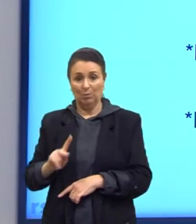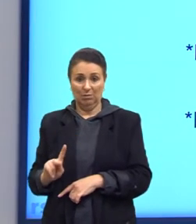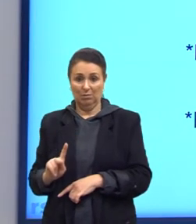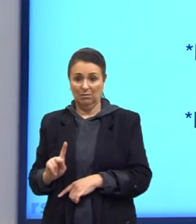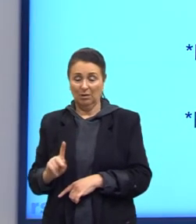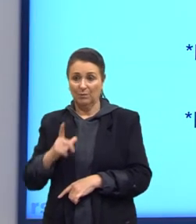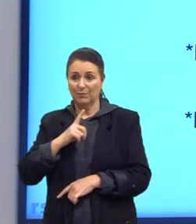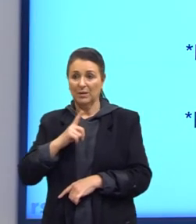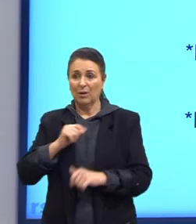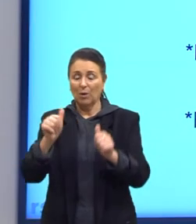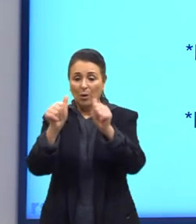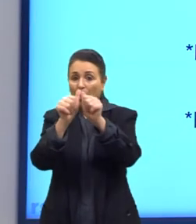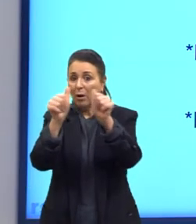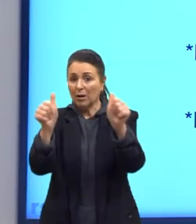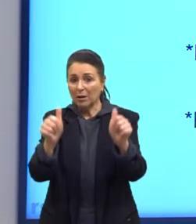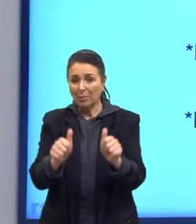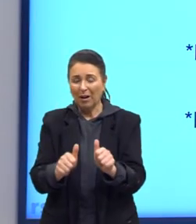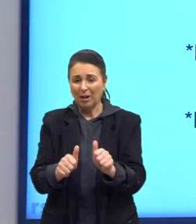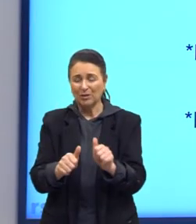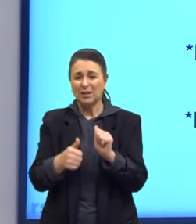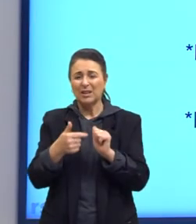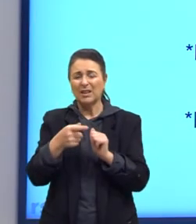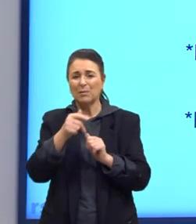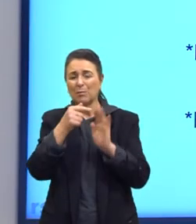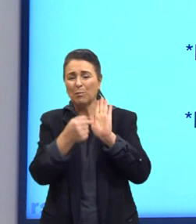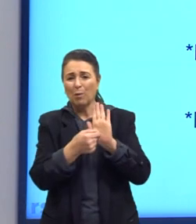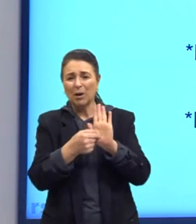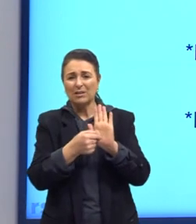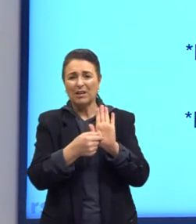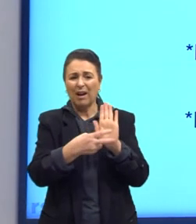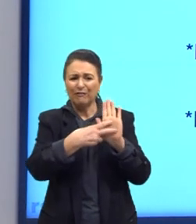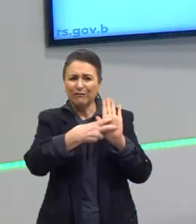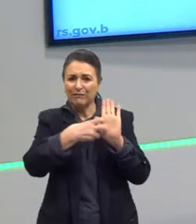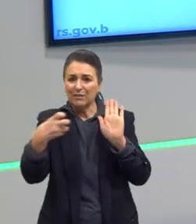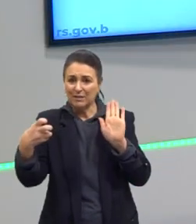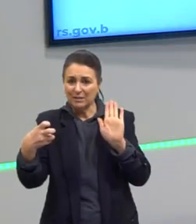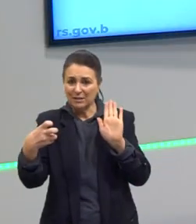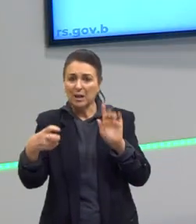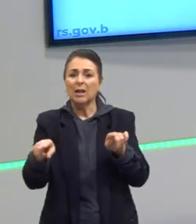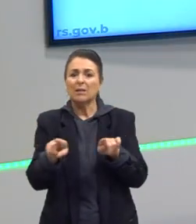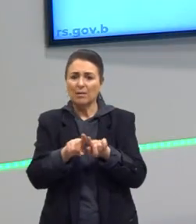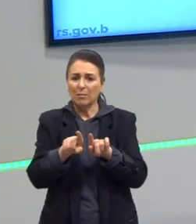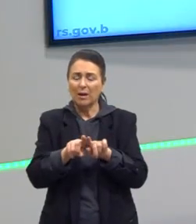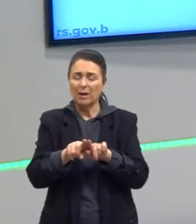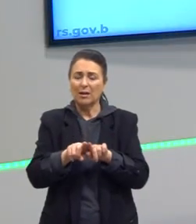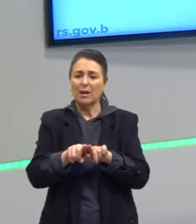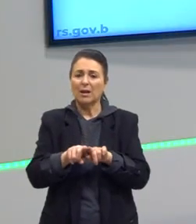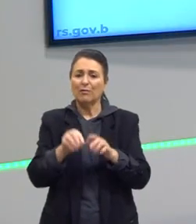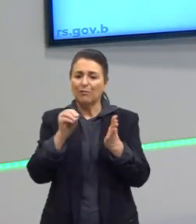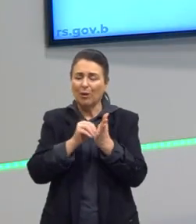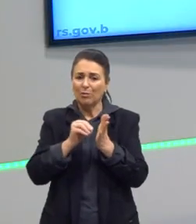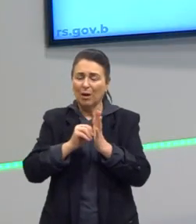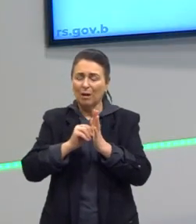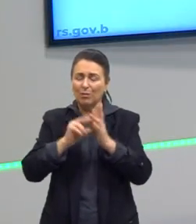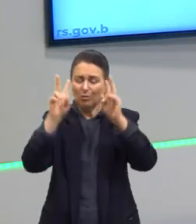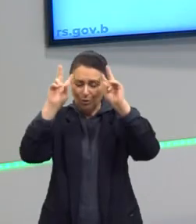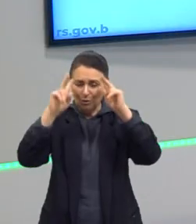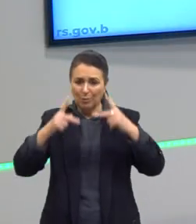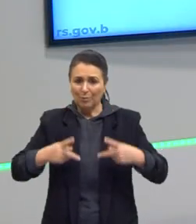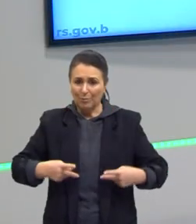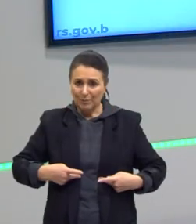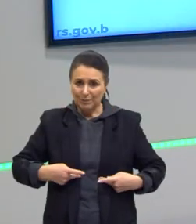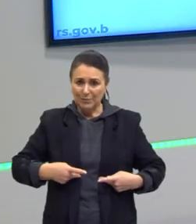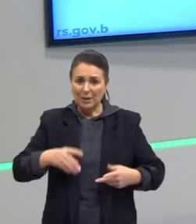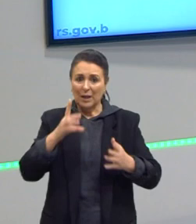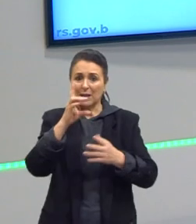na questão da violência. A violência também é uma desumanização. Nós passamos por, me parece, por um